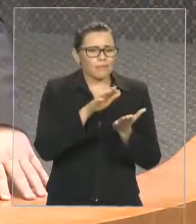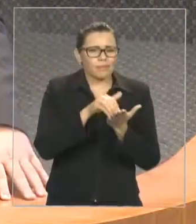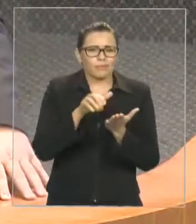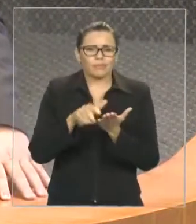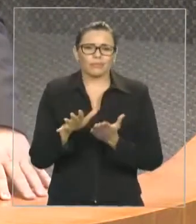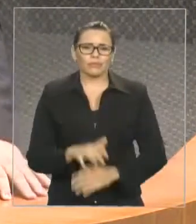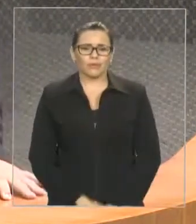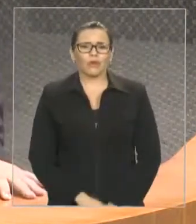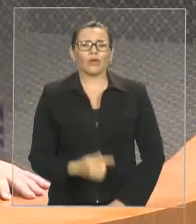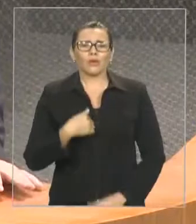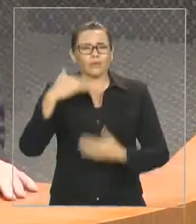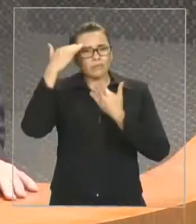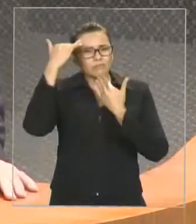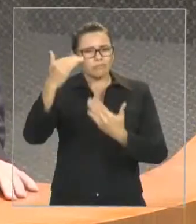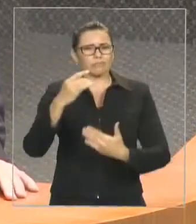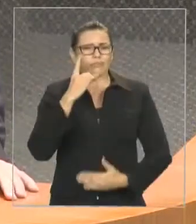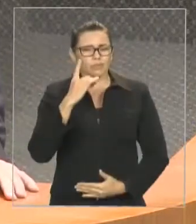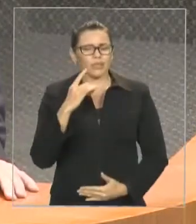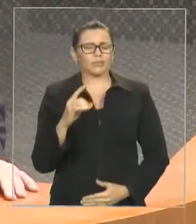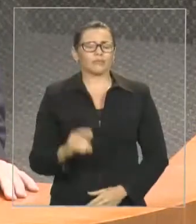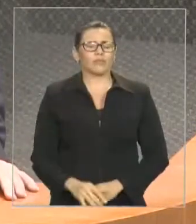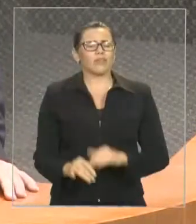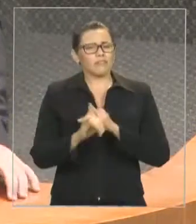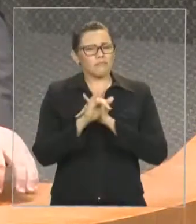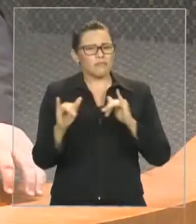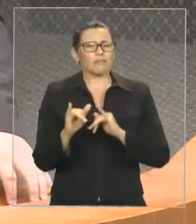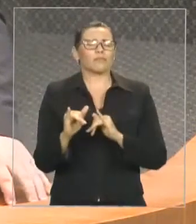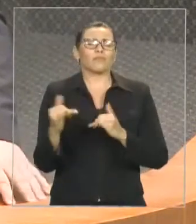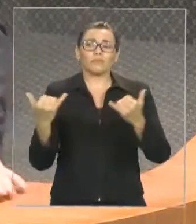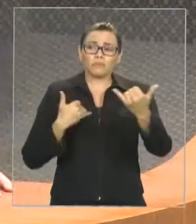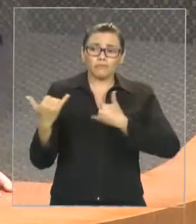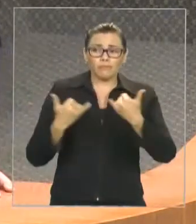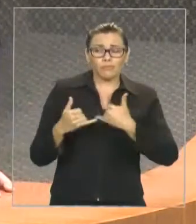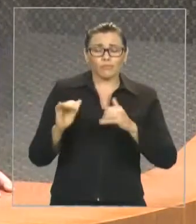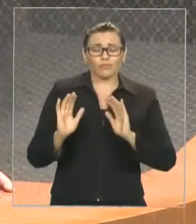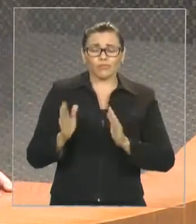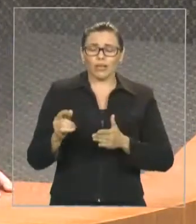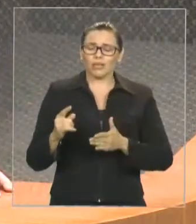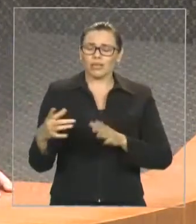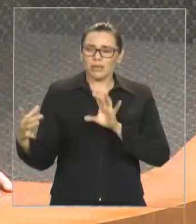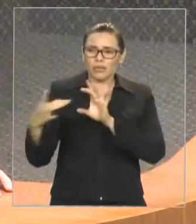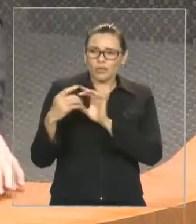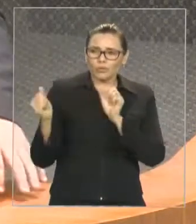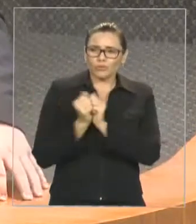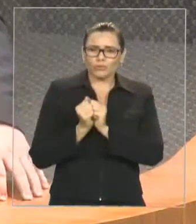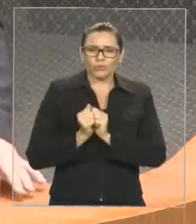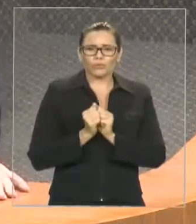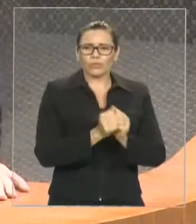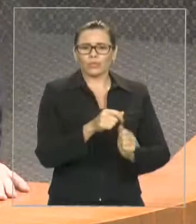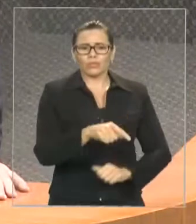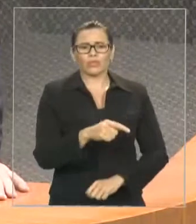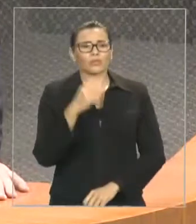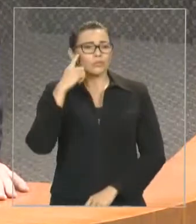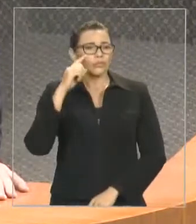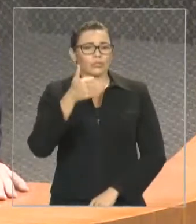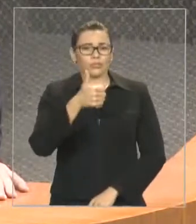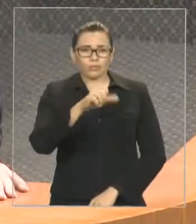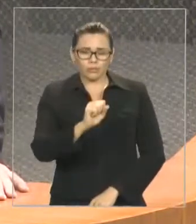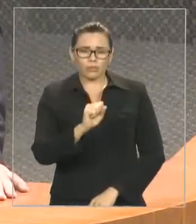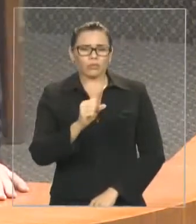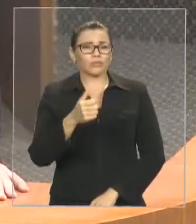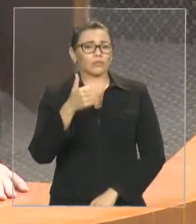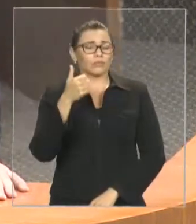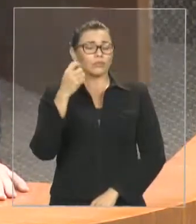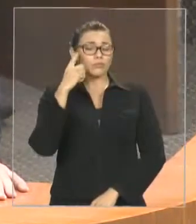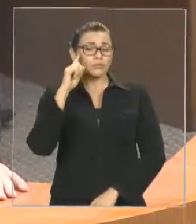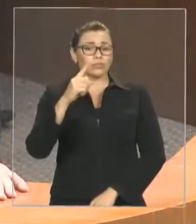se predispuseram a ir até Açailândia. Estamos saindo amanhã, na quinta-feira, dia 18. Dia 19, realizaremos